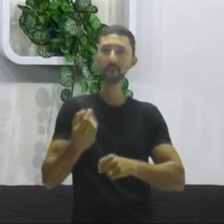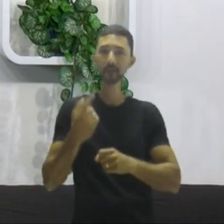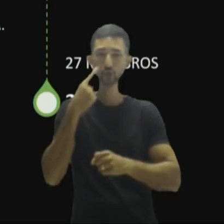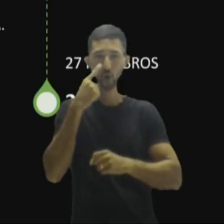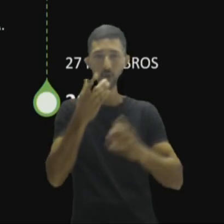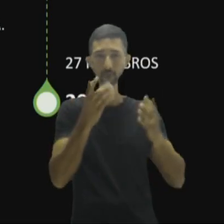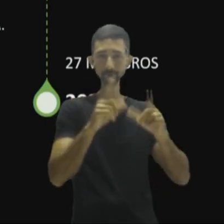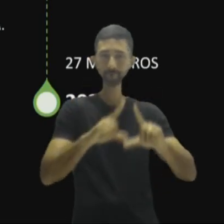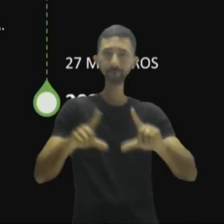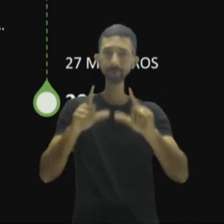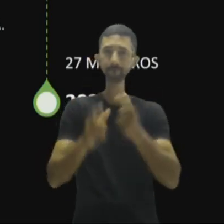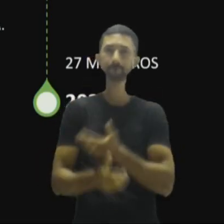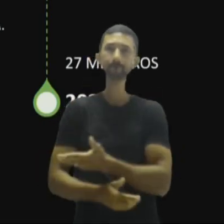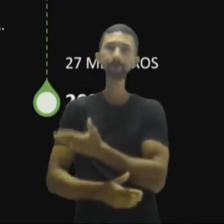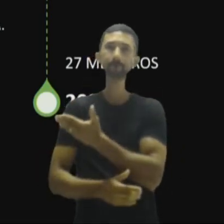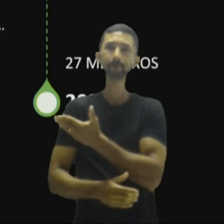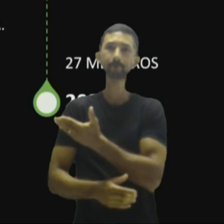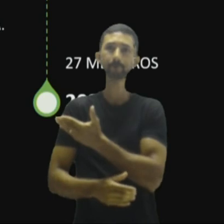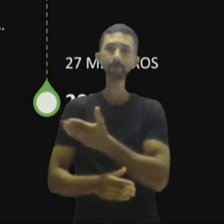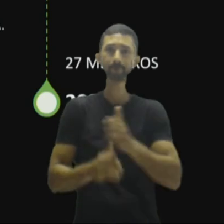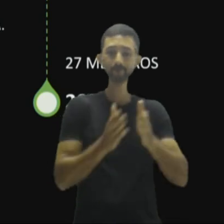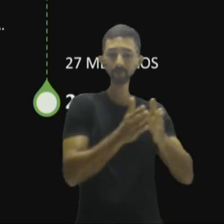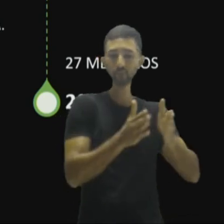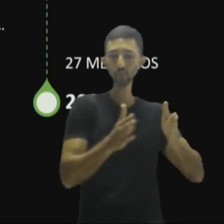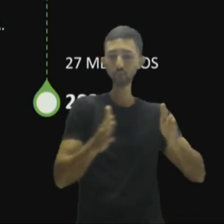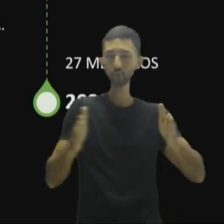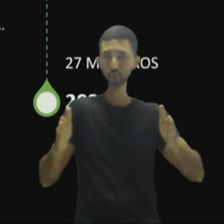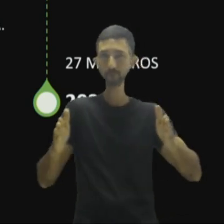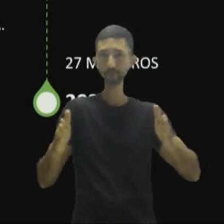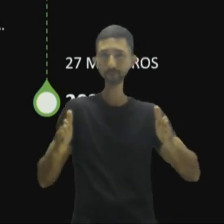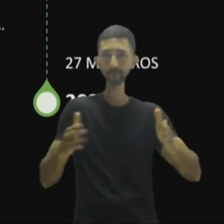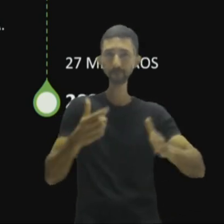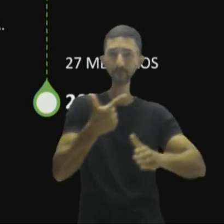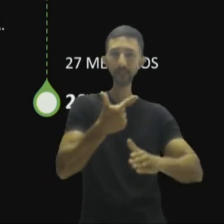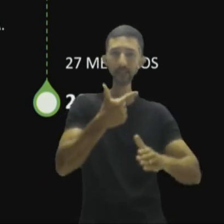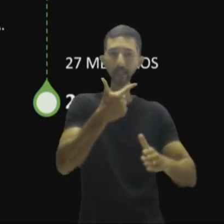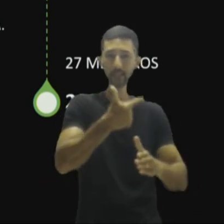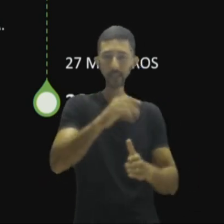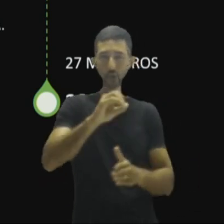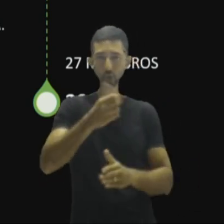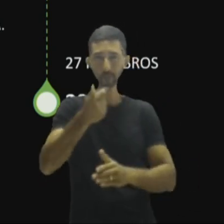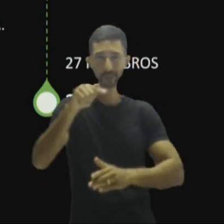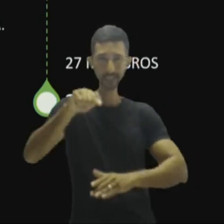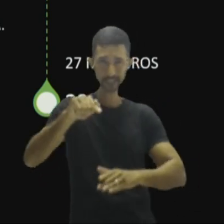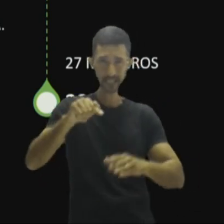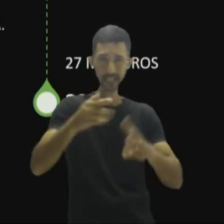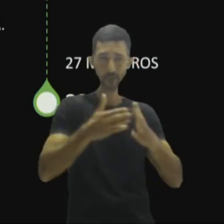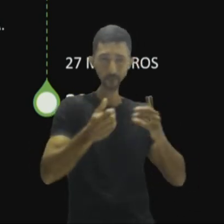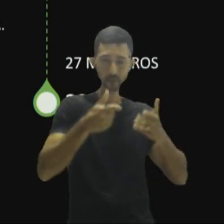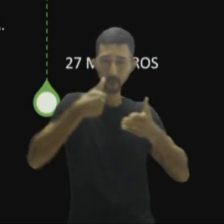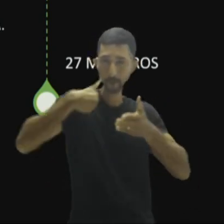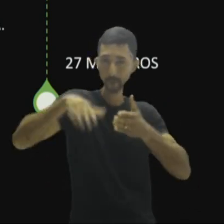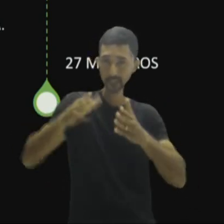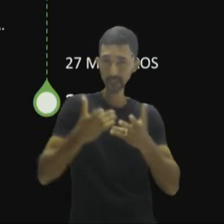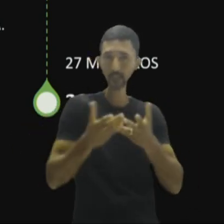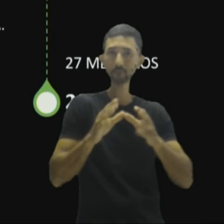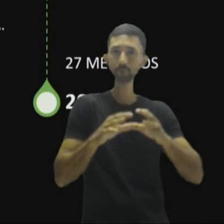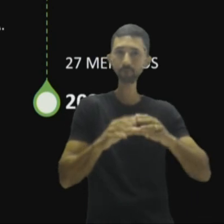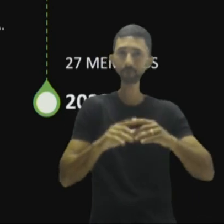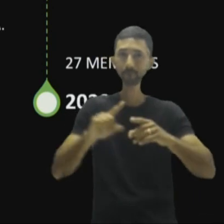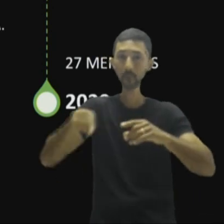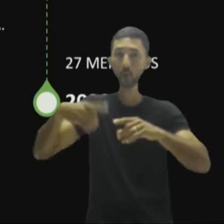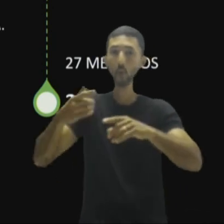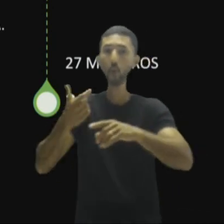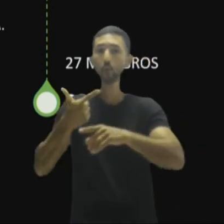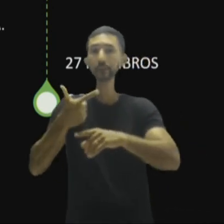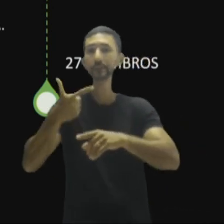voltar para o slide. Vamos ver a cronologia. Em 2017, ele pediu para sair. Ele deveria sair